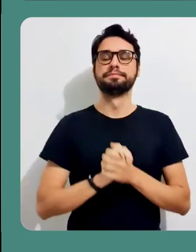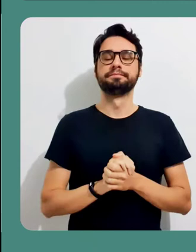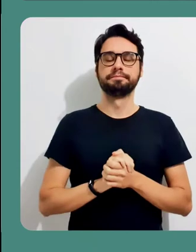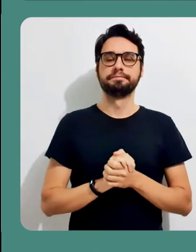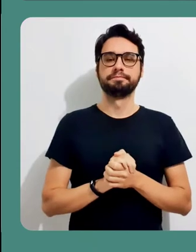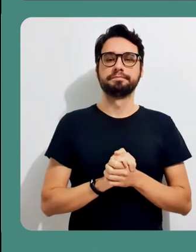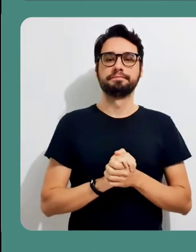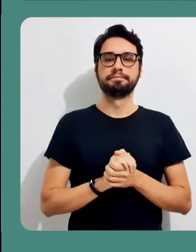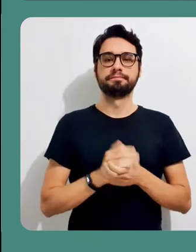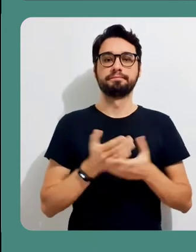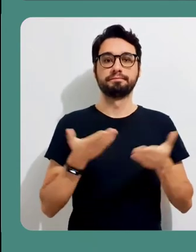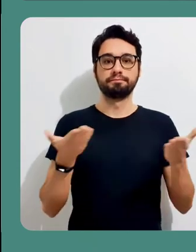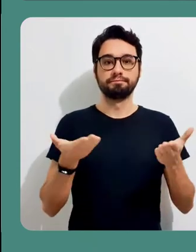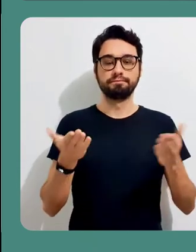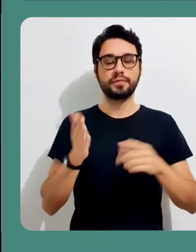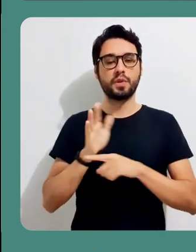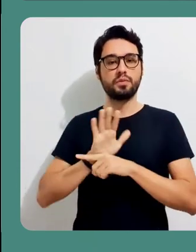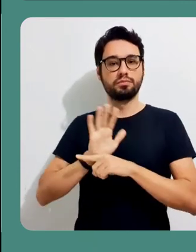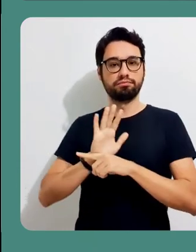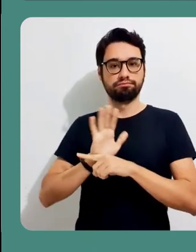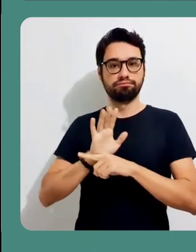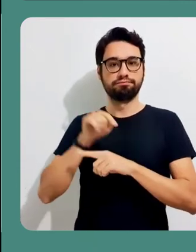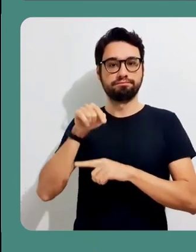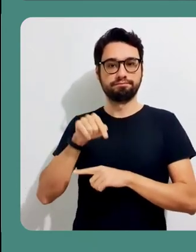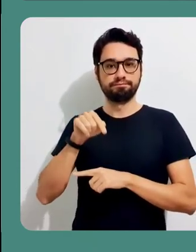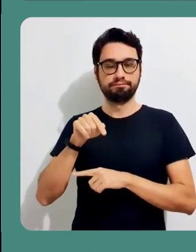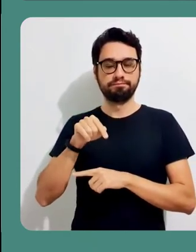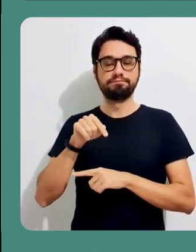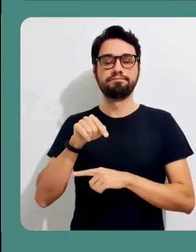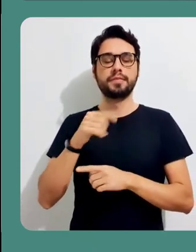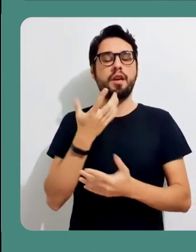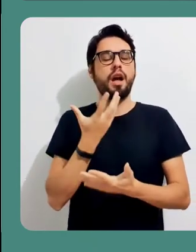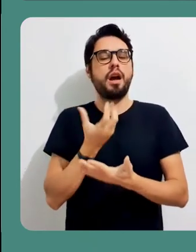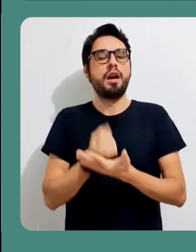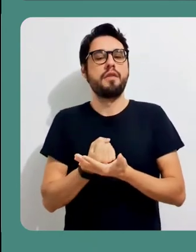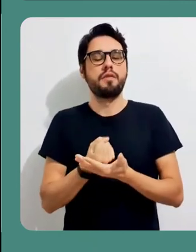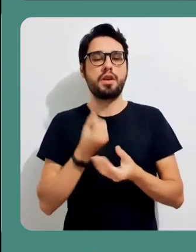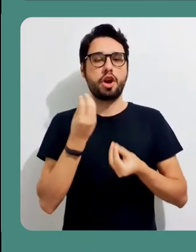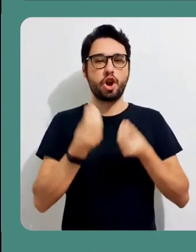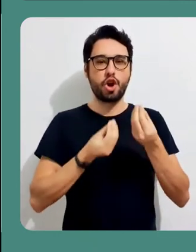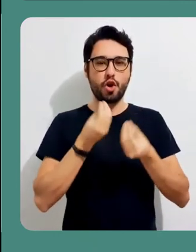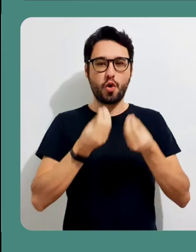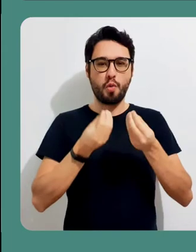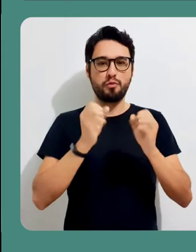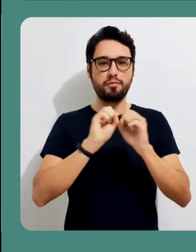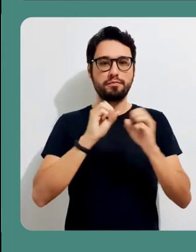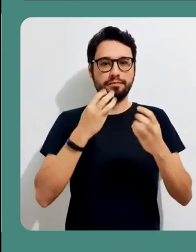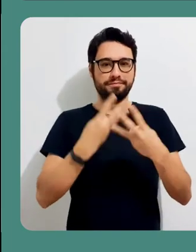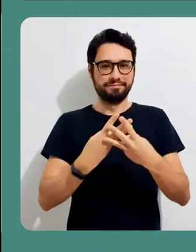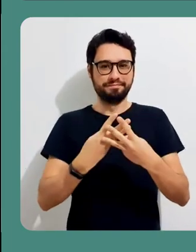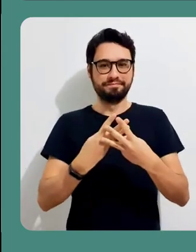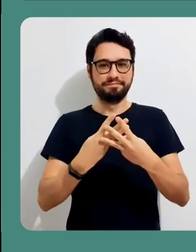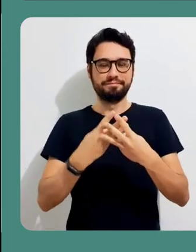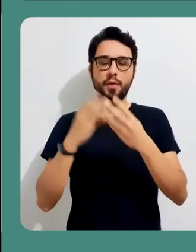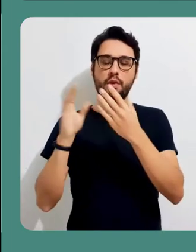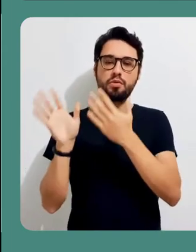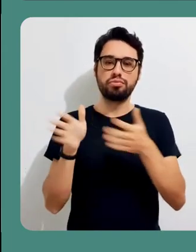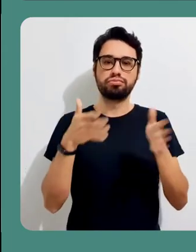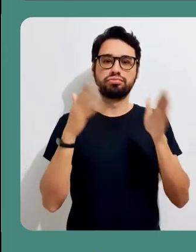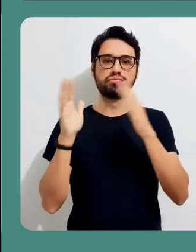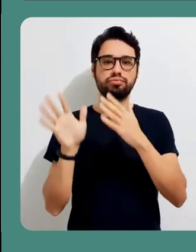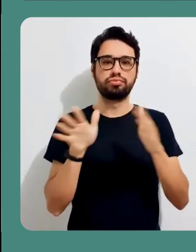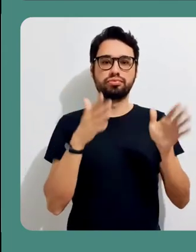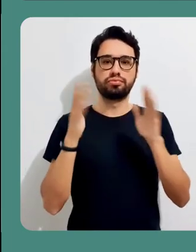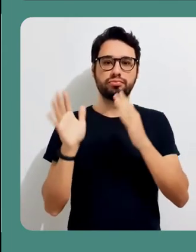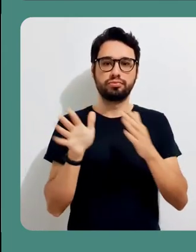slides, por exemplo, e opções também de captura de áudio. Então, neste tutorial, eu quero mostrar para vocês como que a gente pode gravar